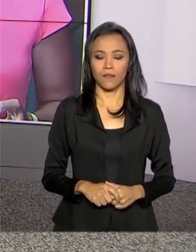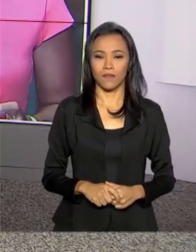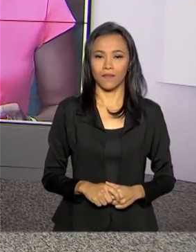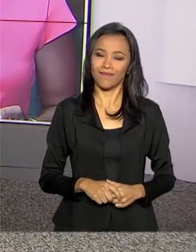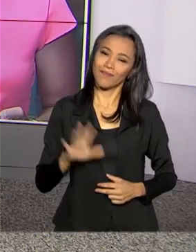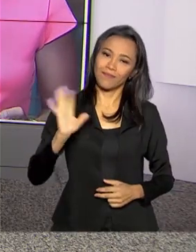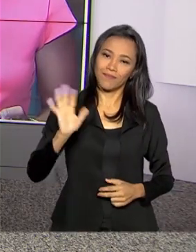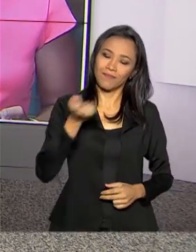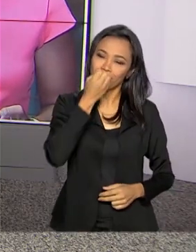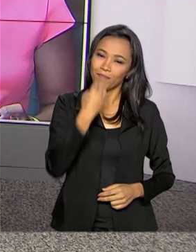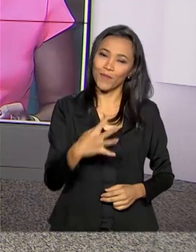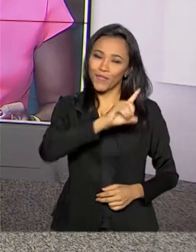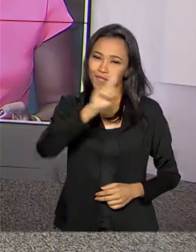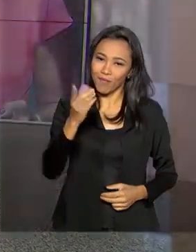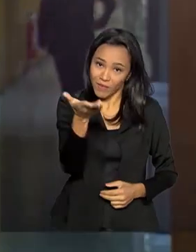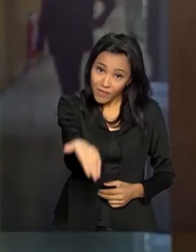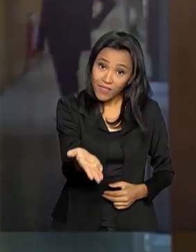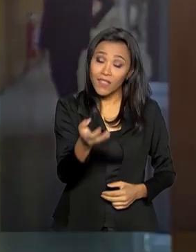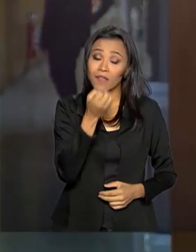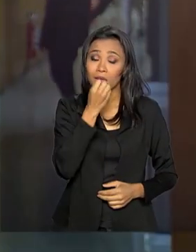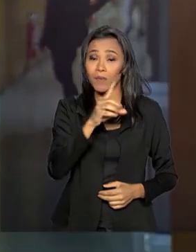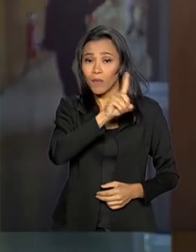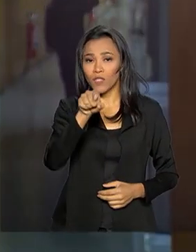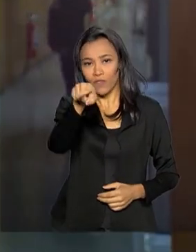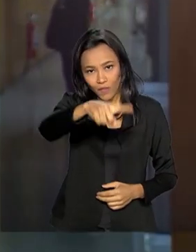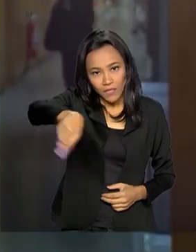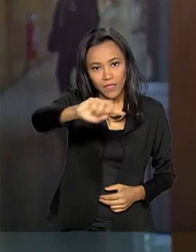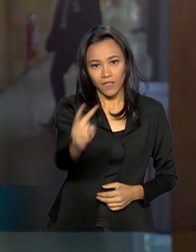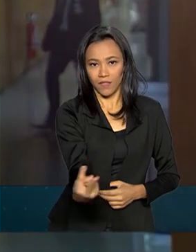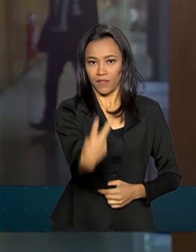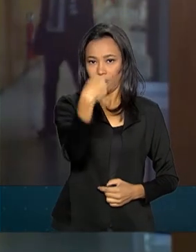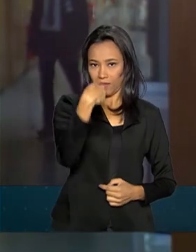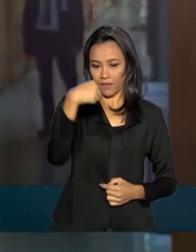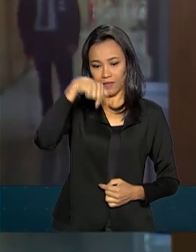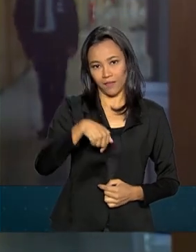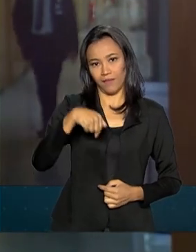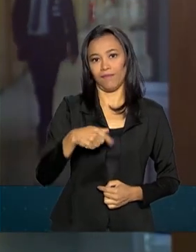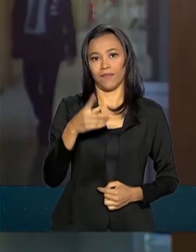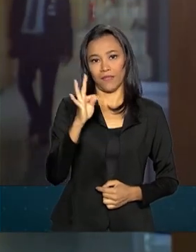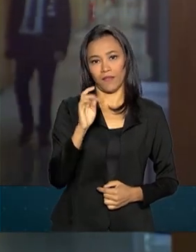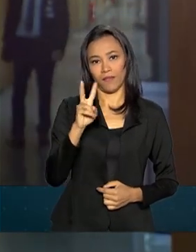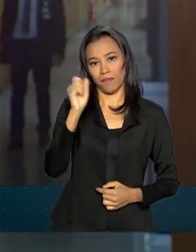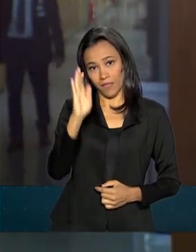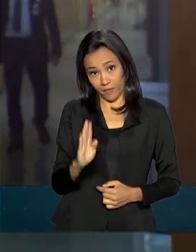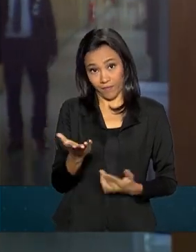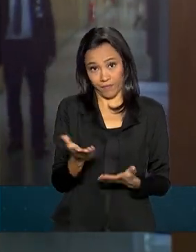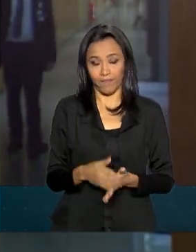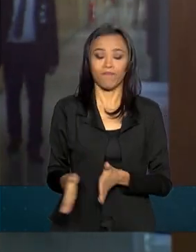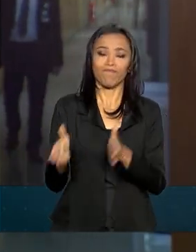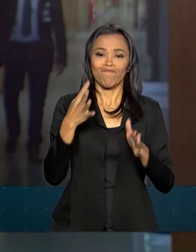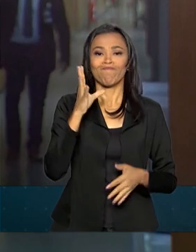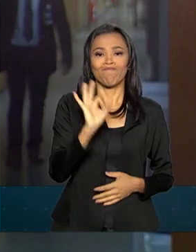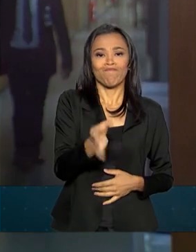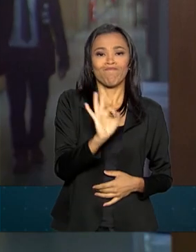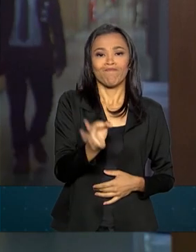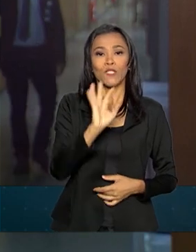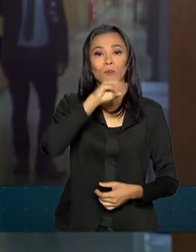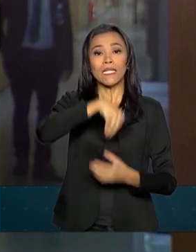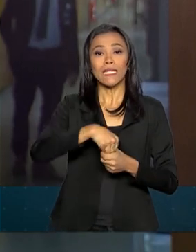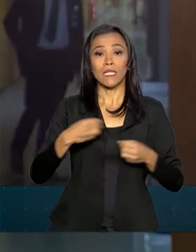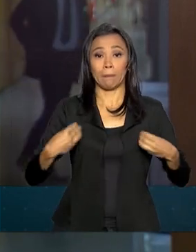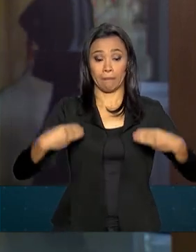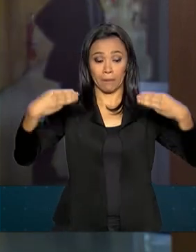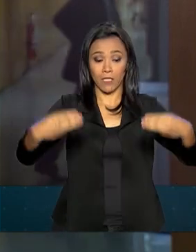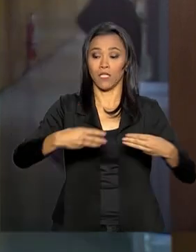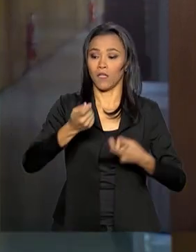Olá, Mara. Bom dia para você. Bom dia para você que acompanha a TV Brasil. É isso mesmo, eu estou aqui no Ministério da Economia, onde